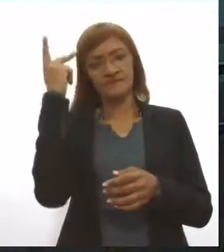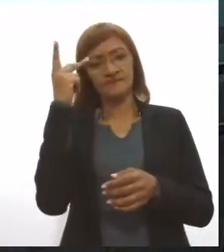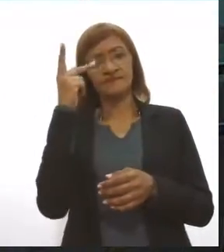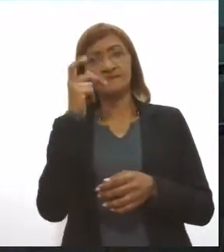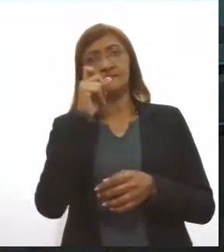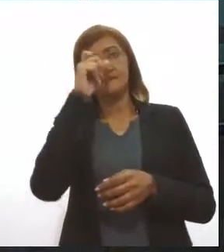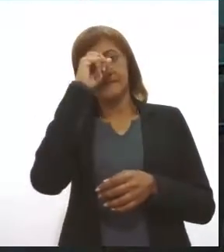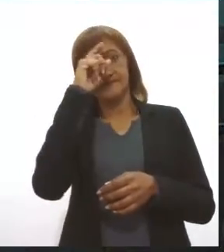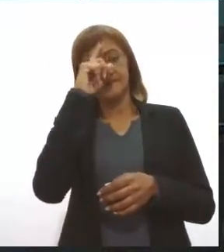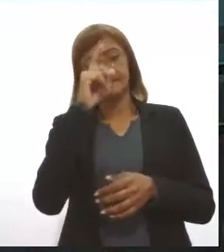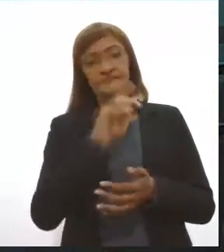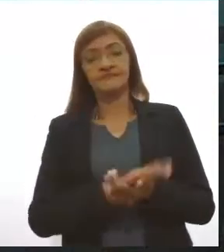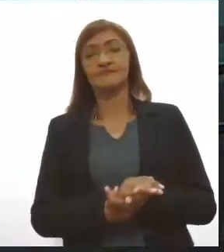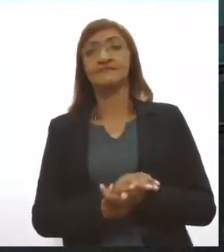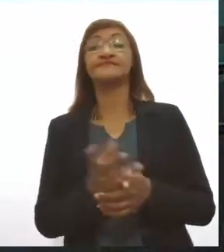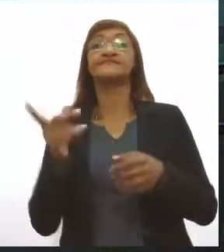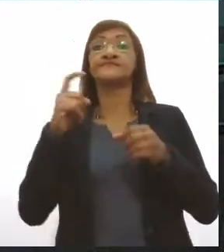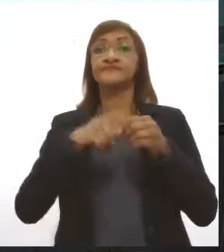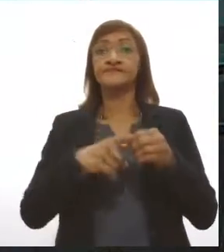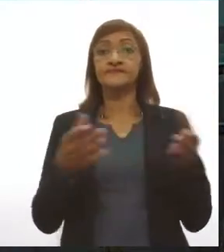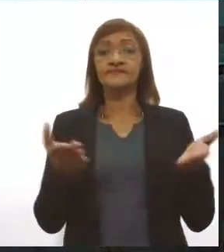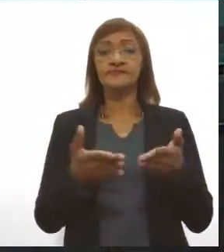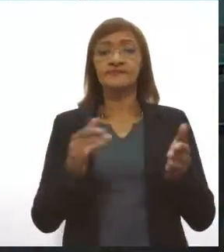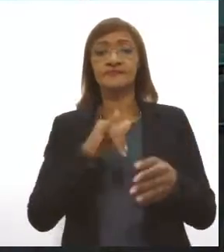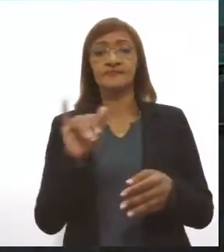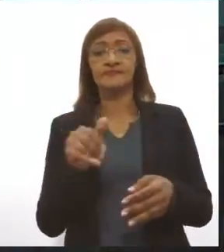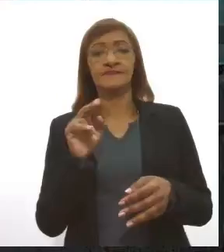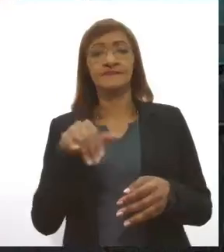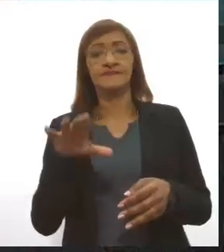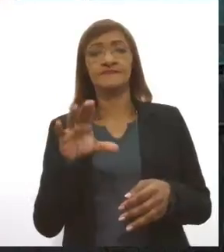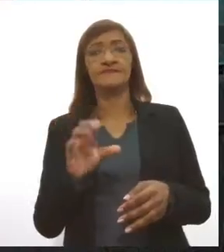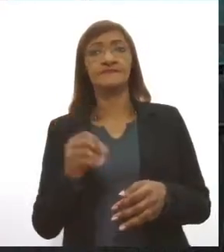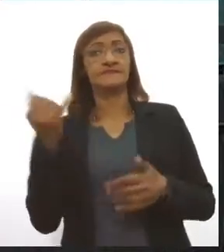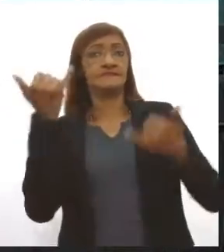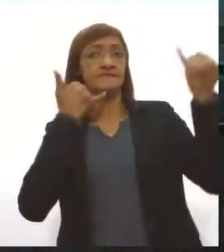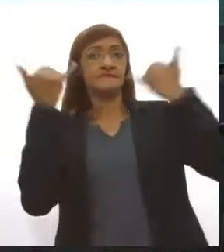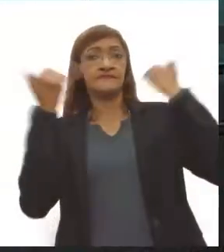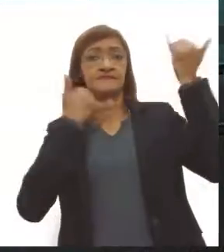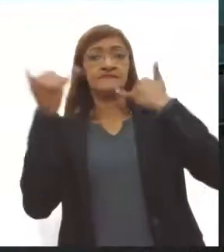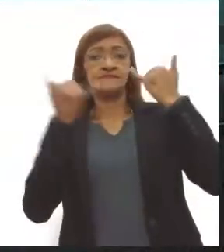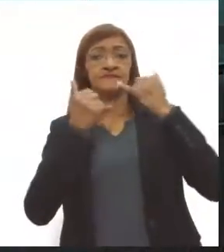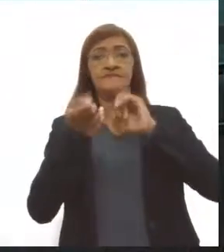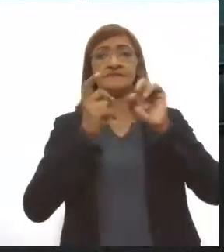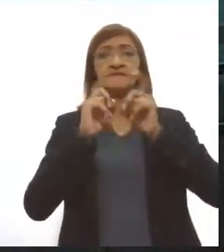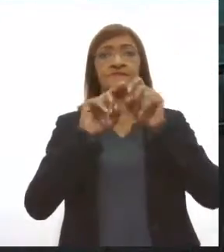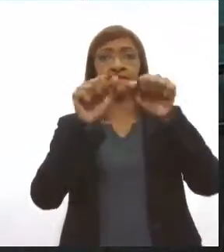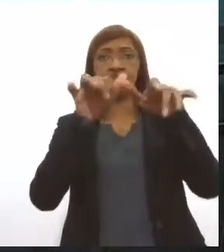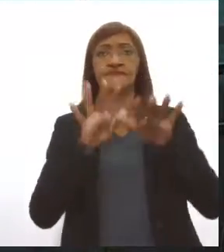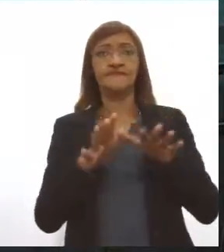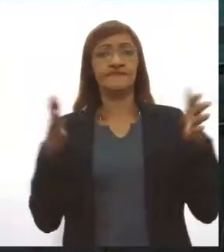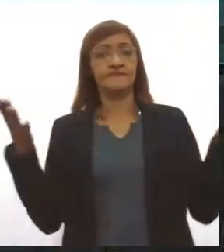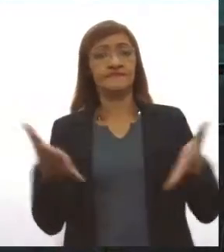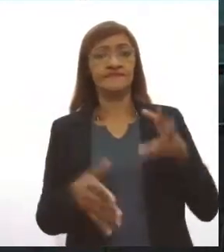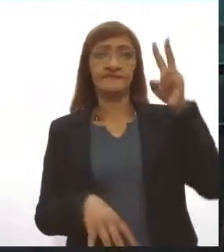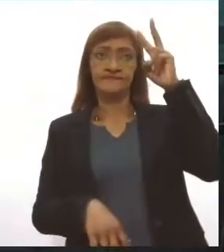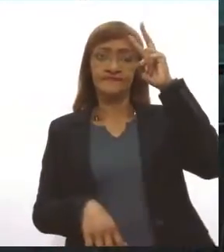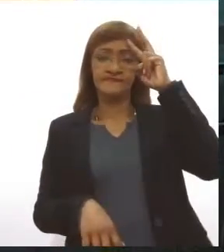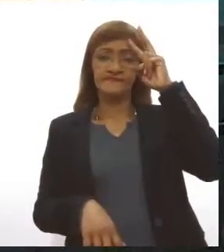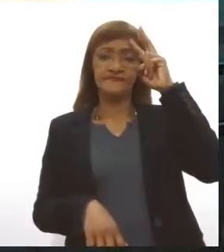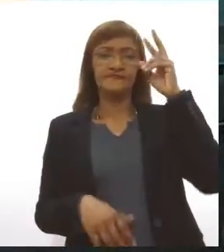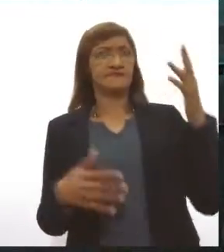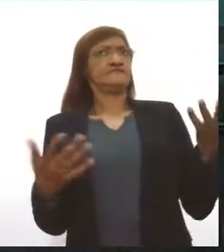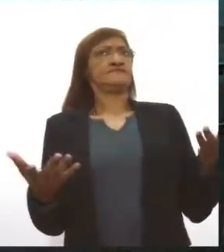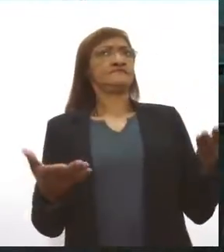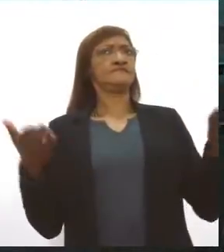Nós vamos voltar com o Júnior Matos, ele que agora vai nos trazer informações sobre a sessão plenária de hoje, segunda-feira. Você deve estar perguntando, ah, mas